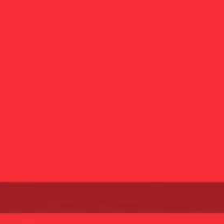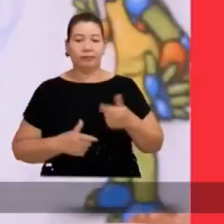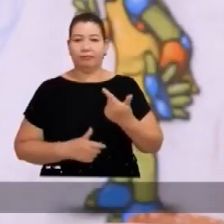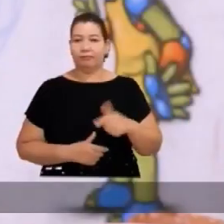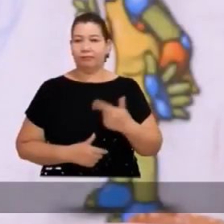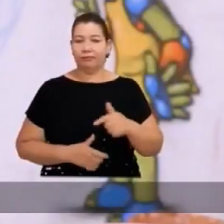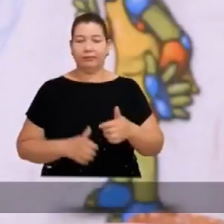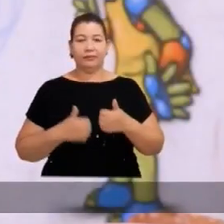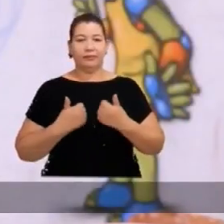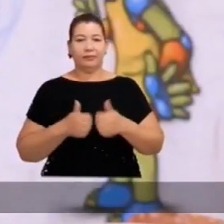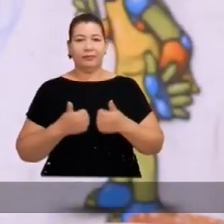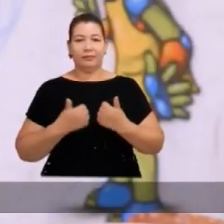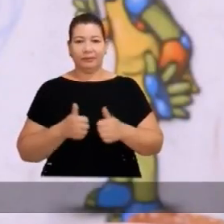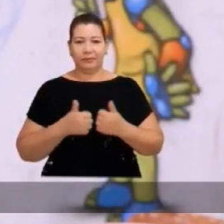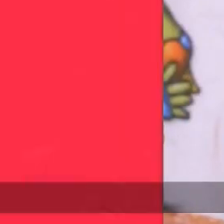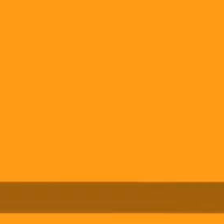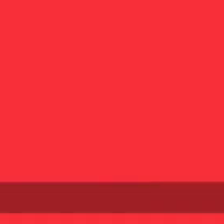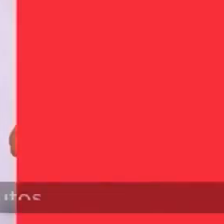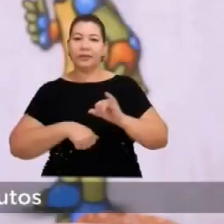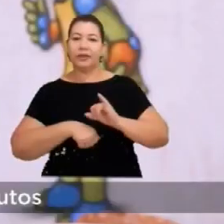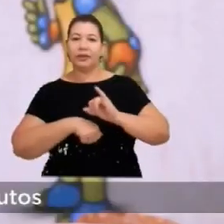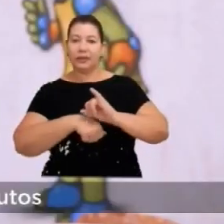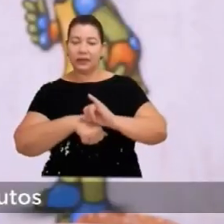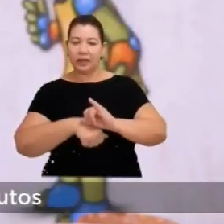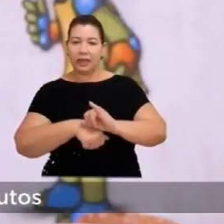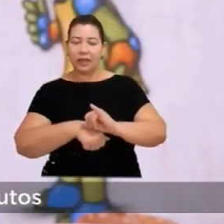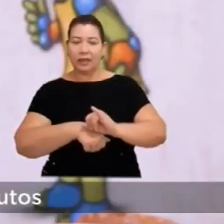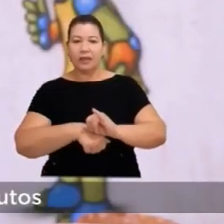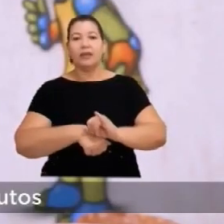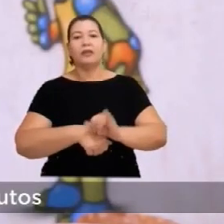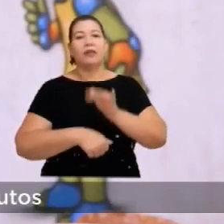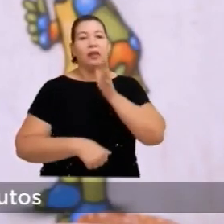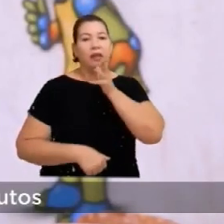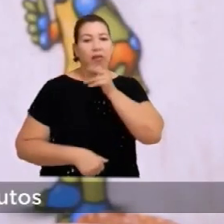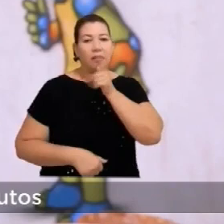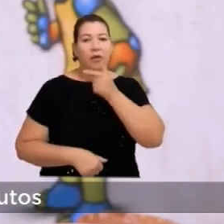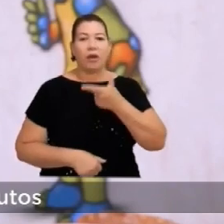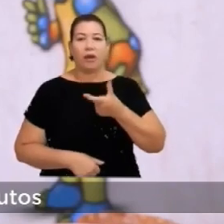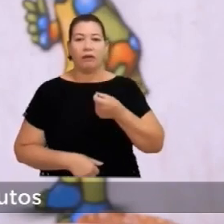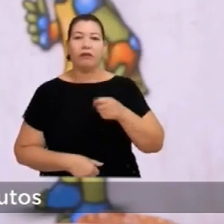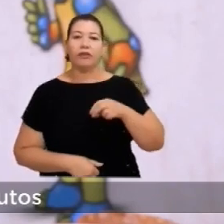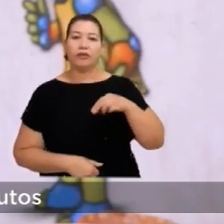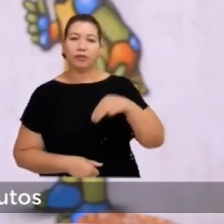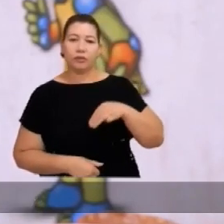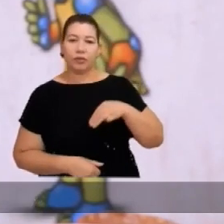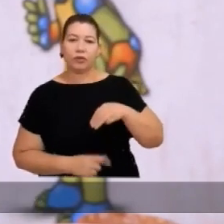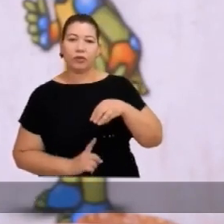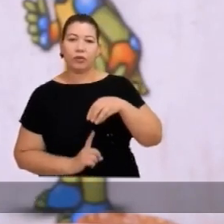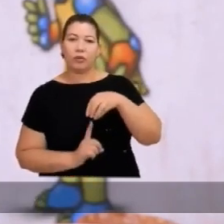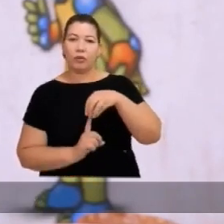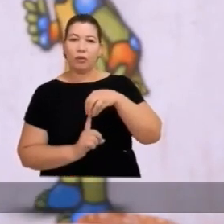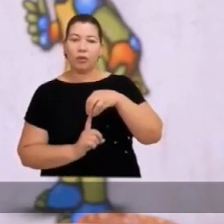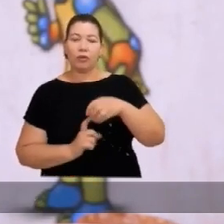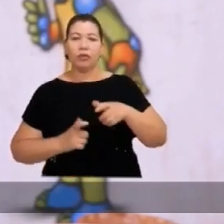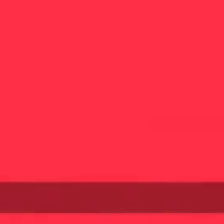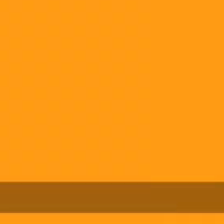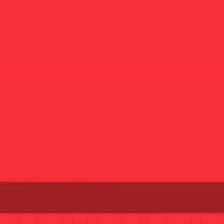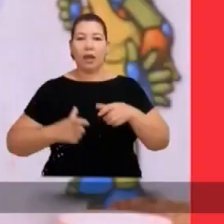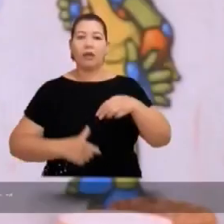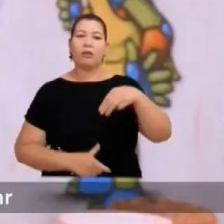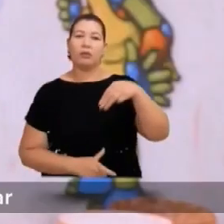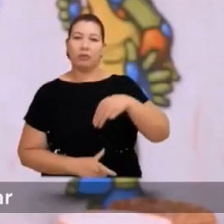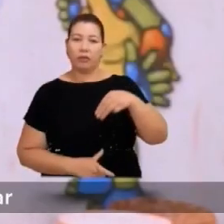Mas no Maná não passa ônibus Quando precisa ir no centro, eu gasto 20 minutos até o ponto do Morubi